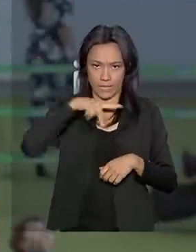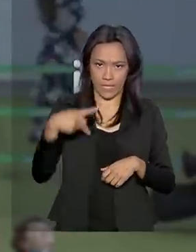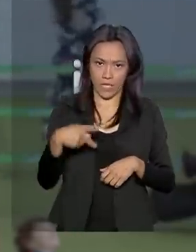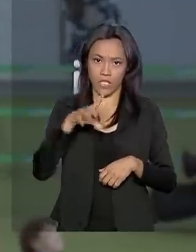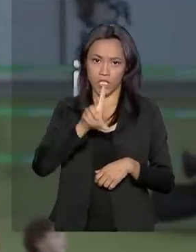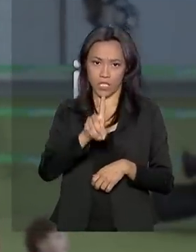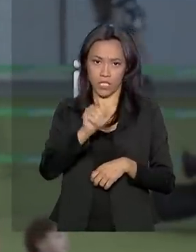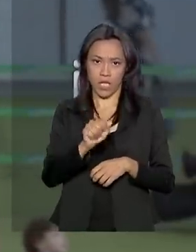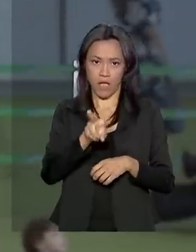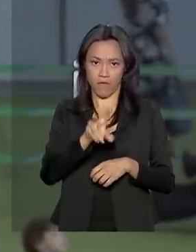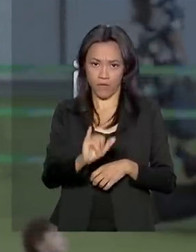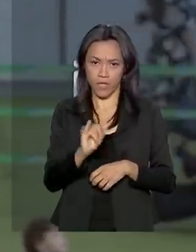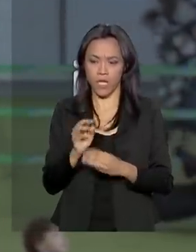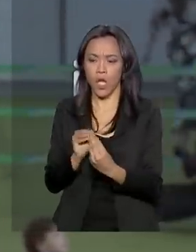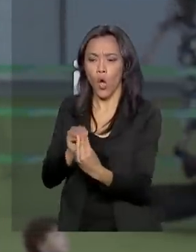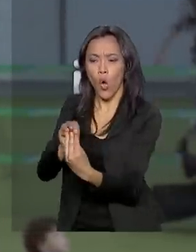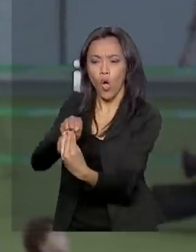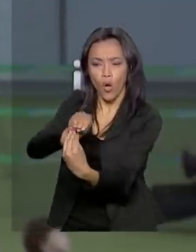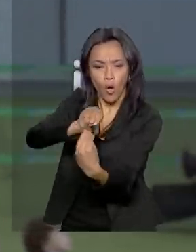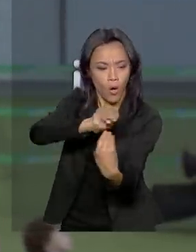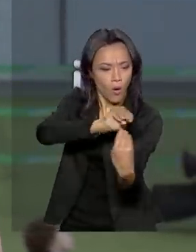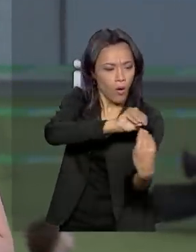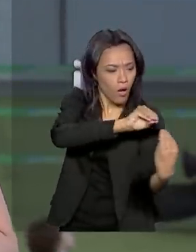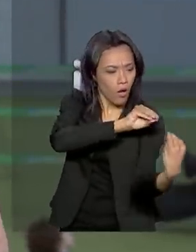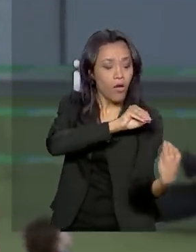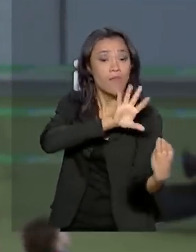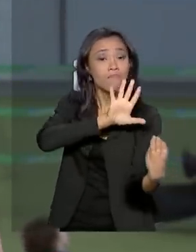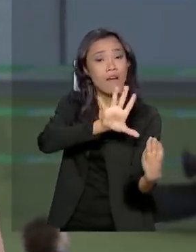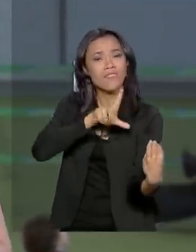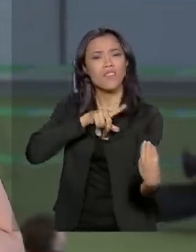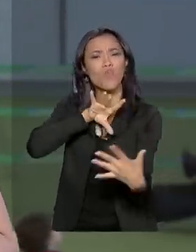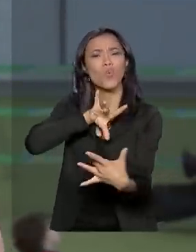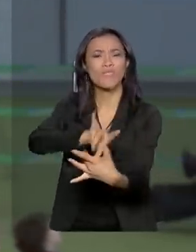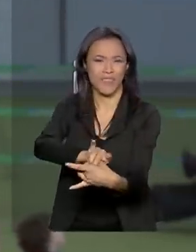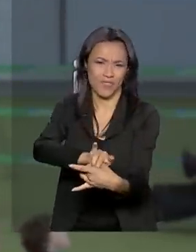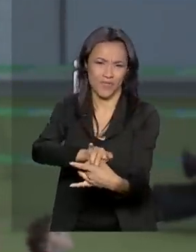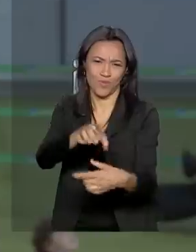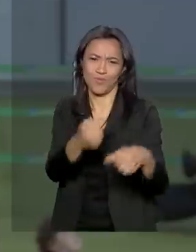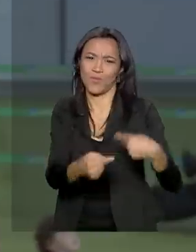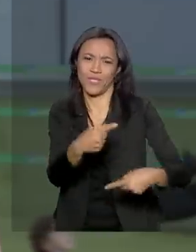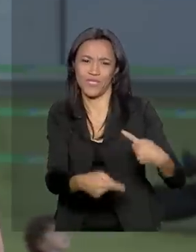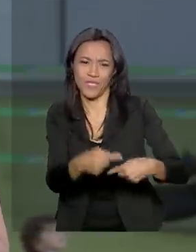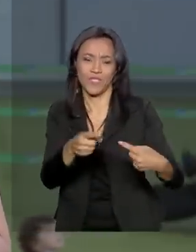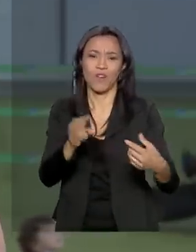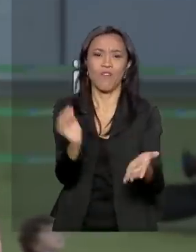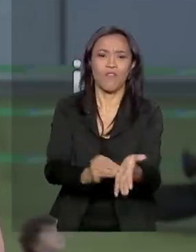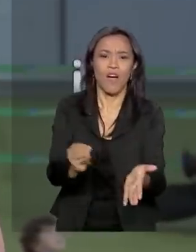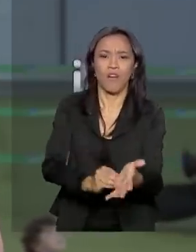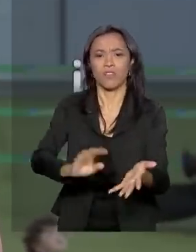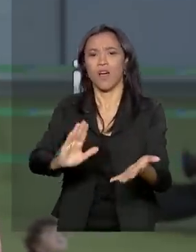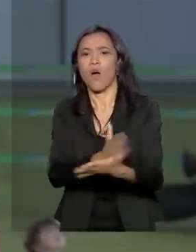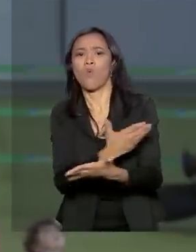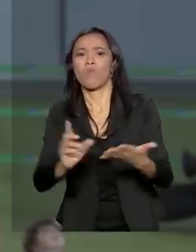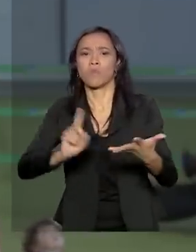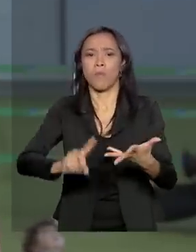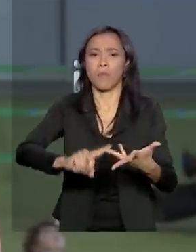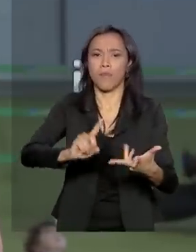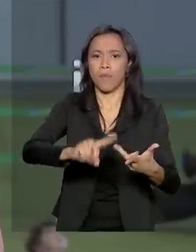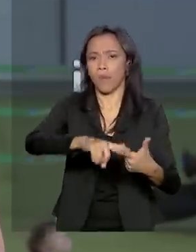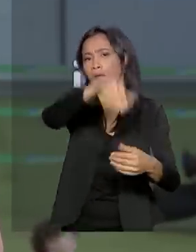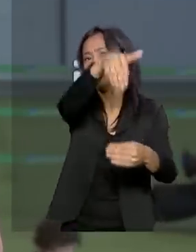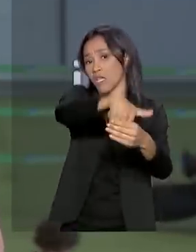negociado com os parlamentares, mas existe na casa um contexto político, algumas pautas pendentes que são de interesse